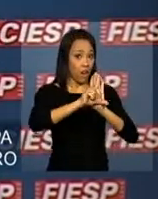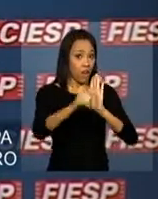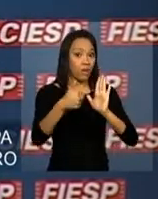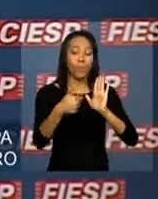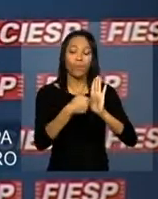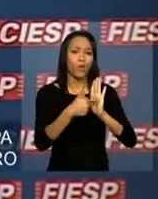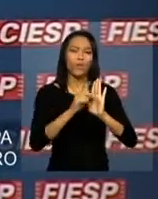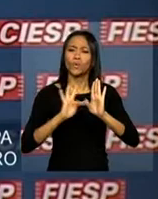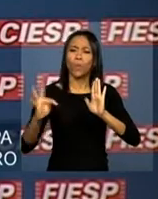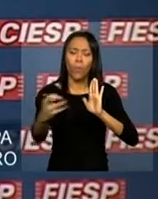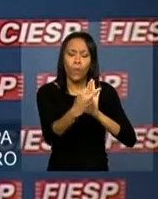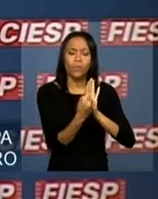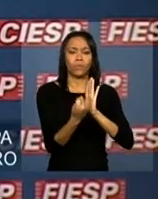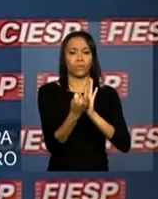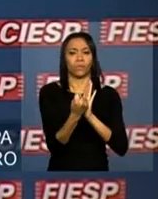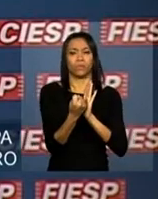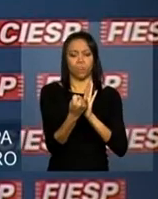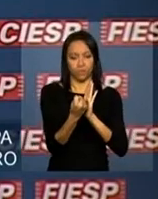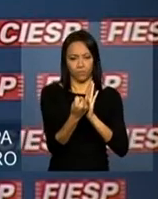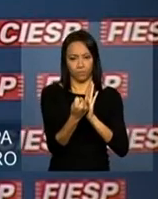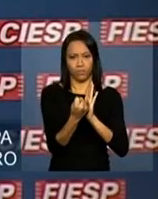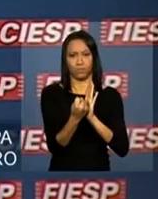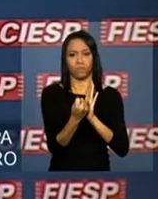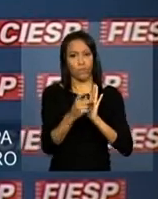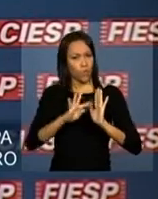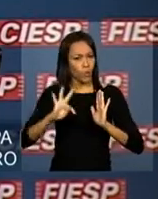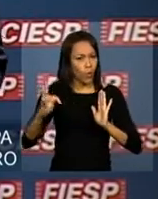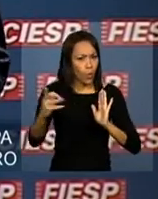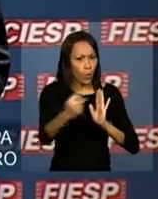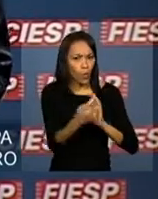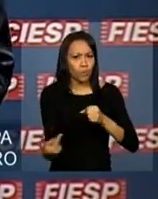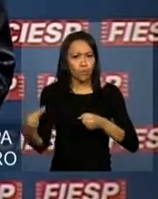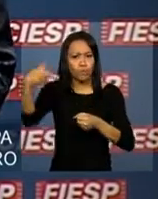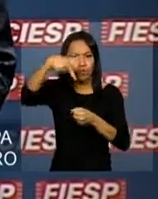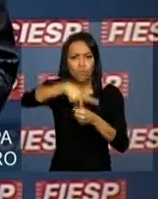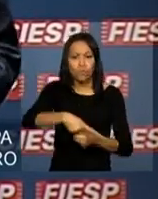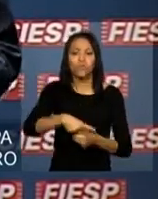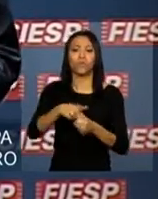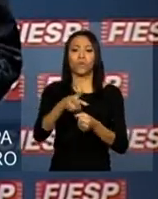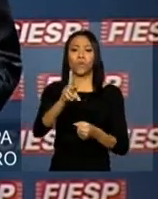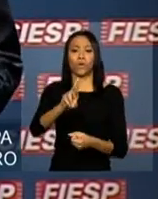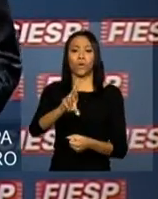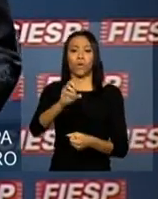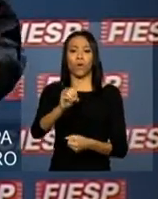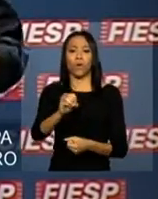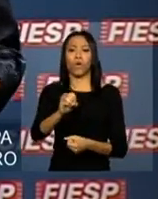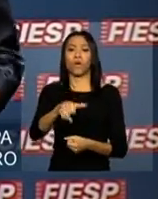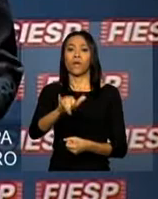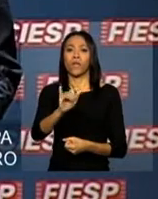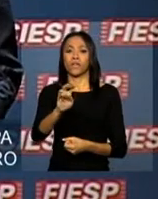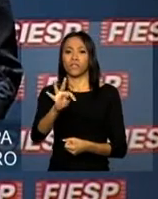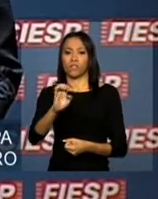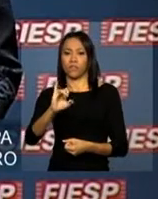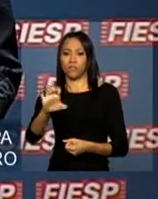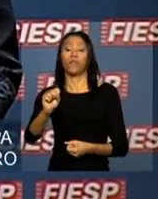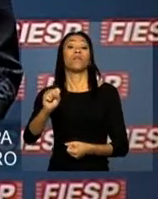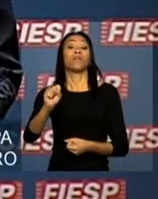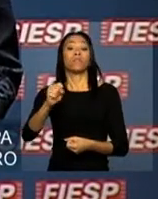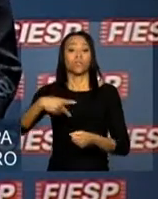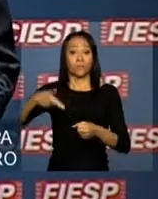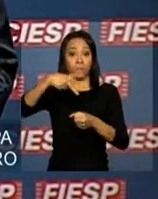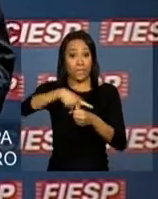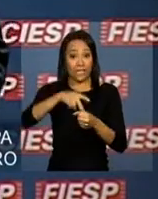os royalties do petróleo, ou seja, 75%